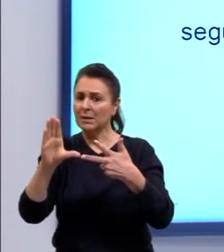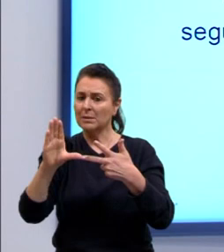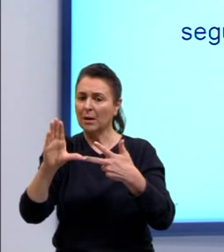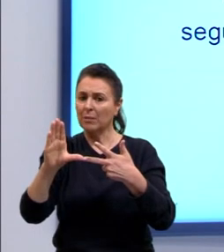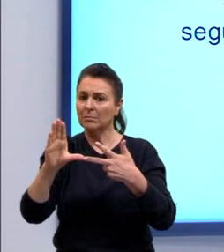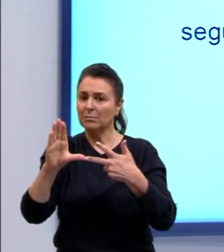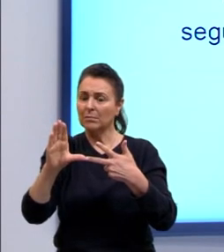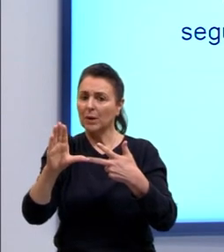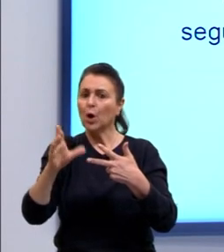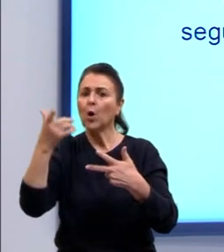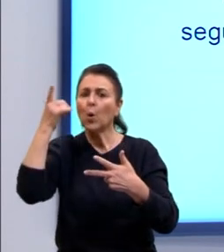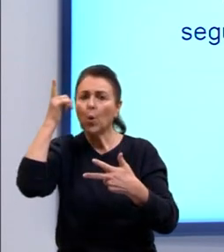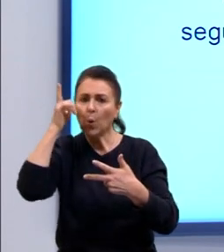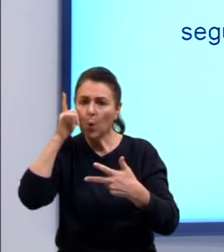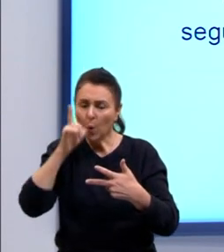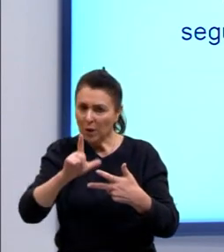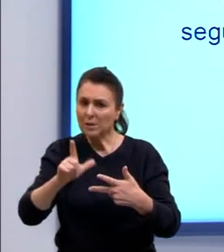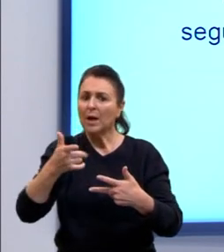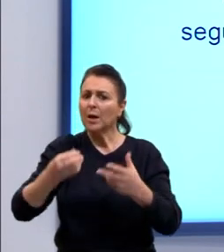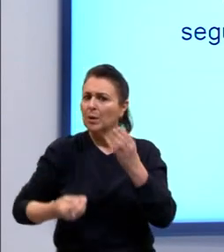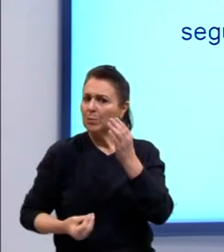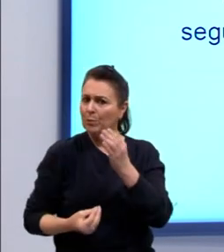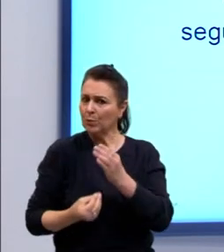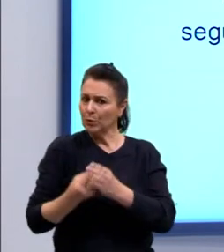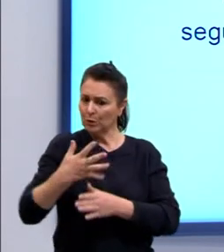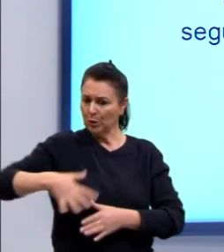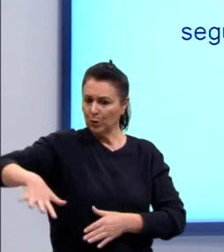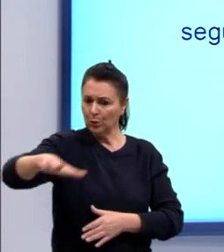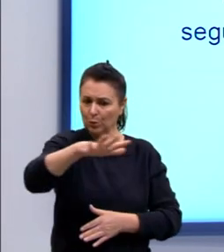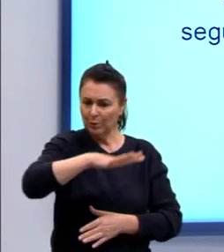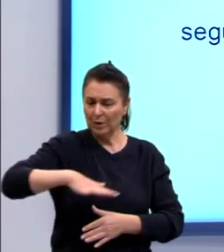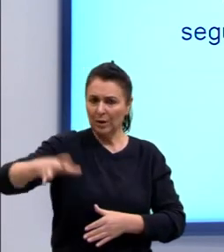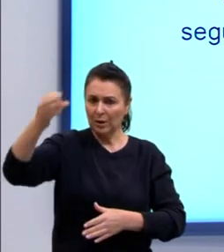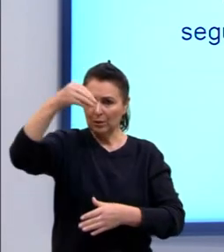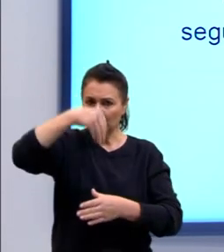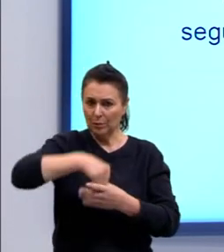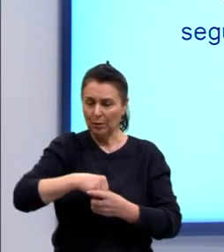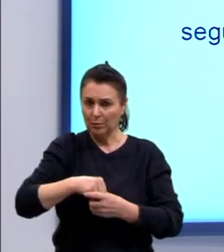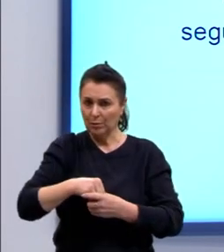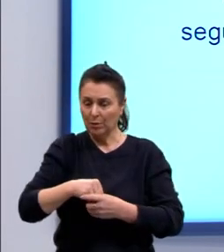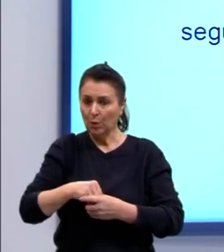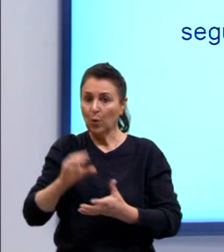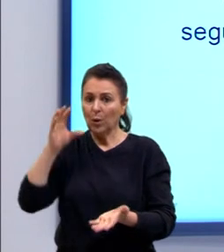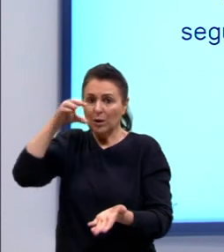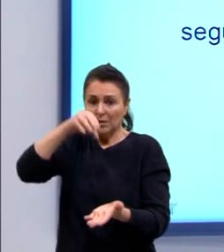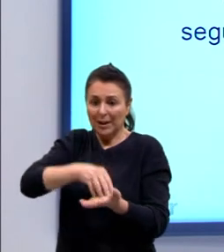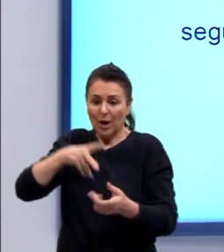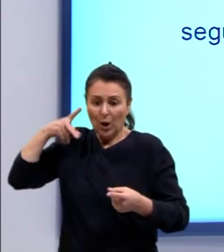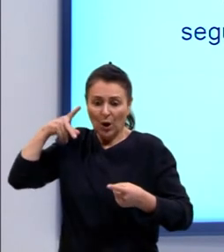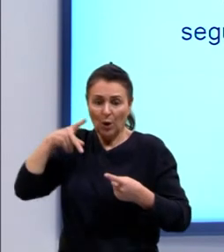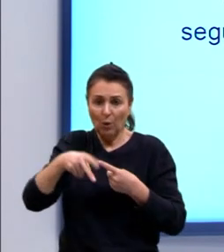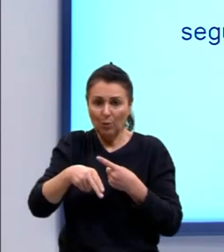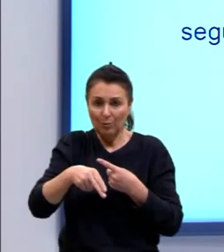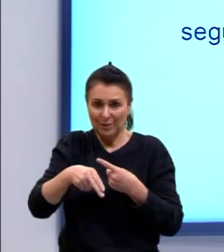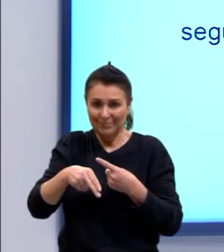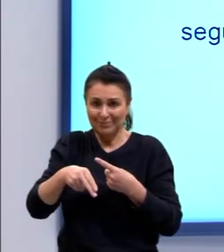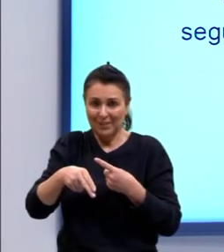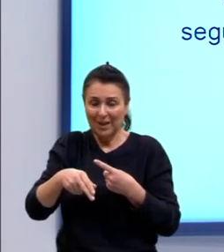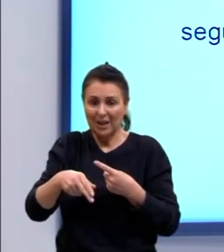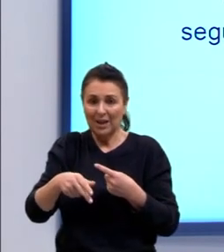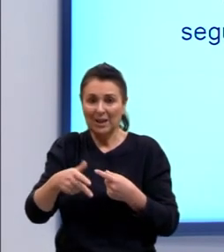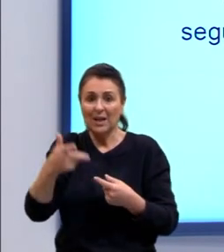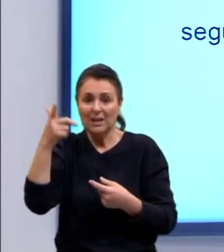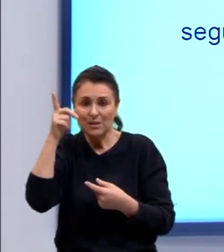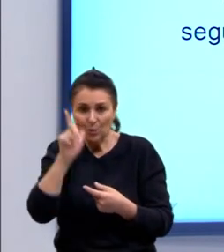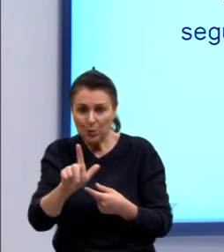autossuficiência do mercado interno. Não, o neocolonialismo rompe essa autossuficiência do mercado interno. Não está